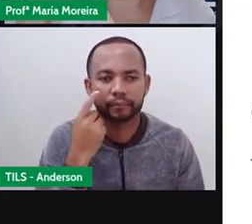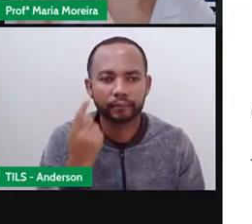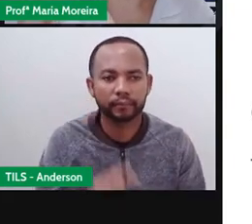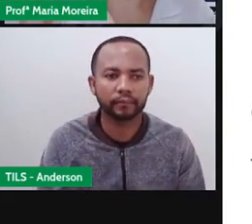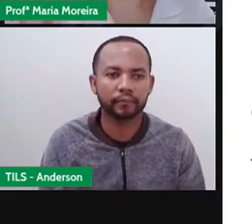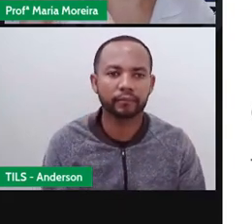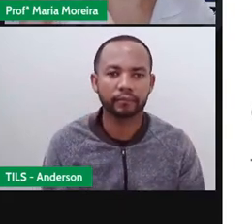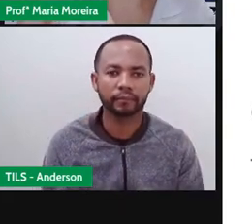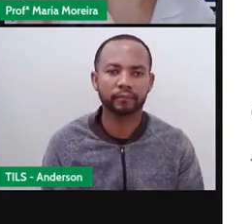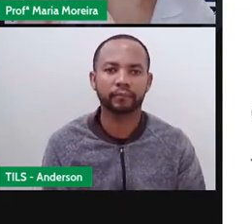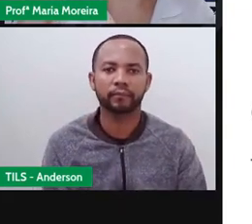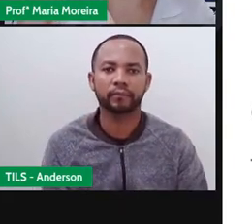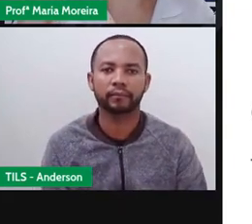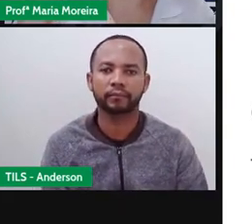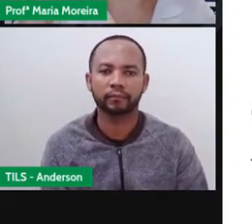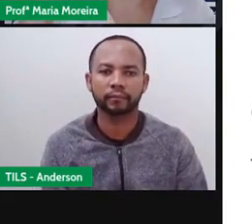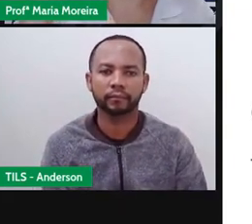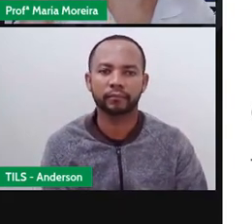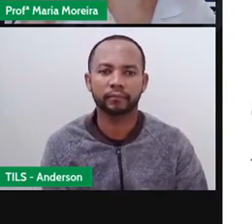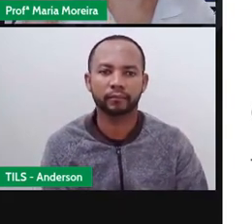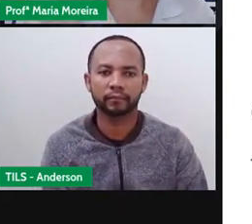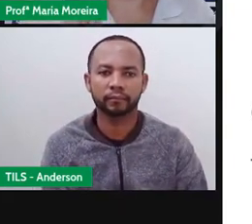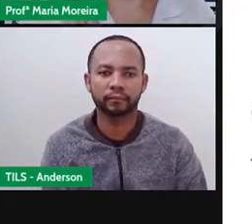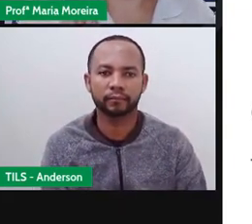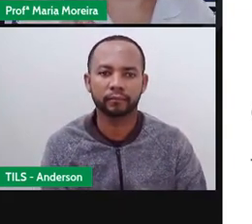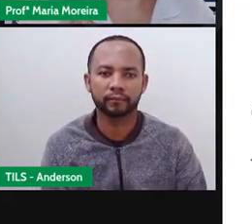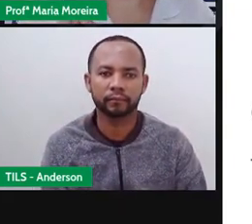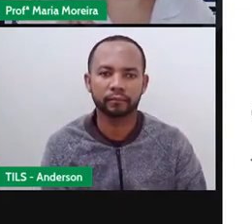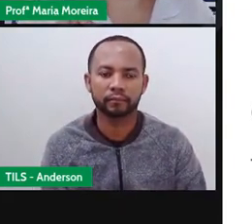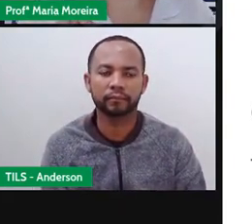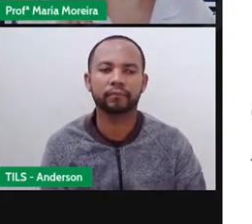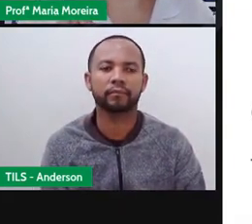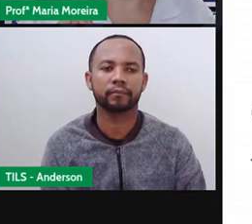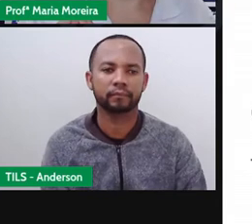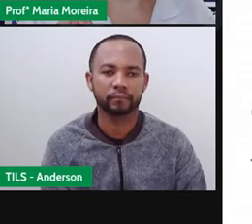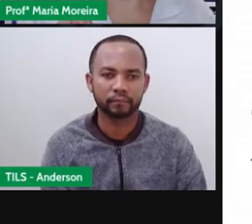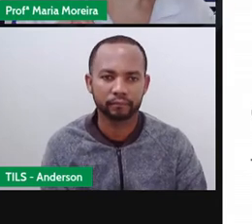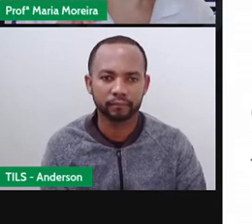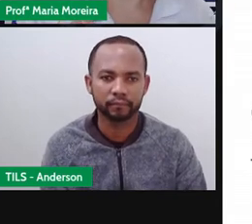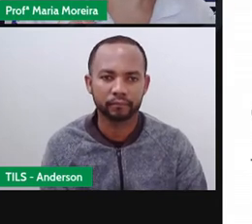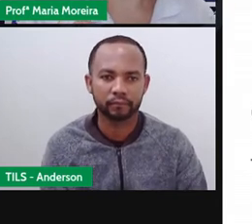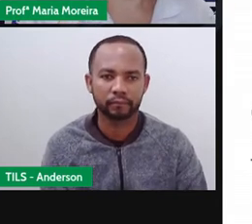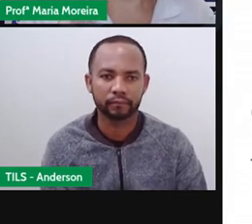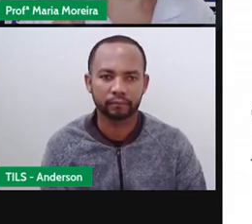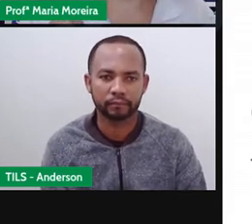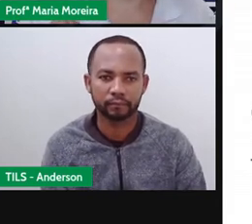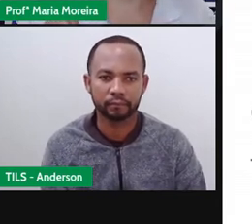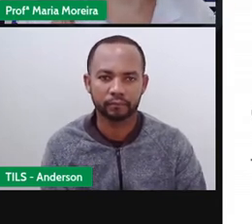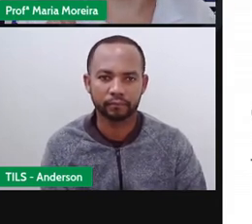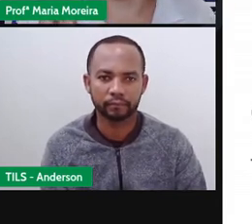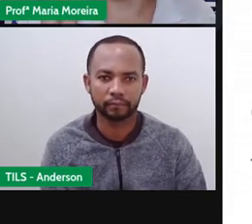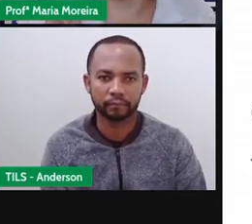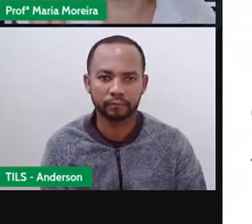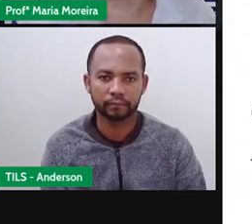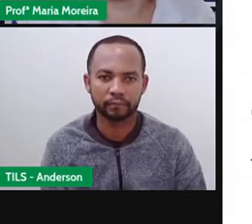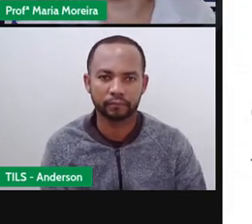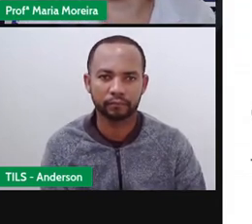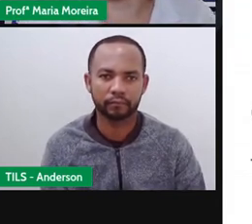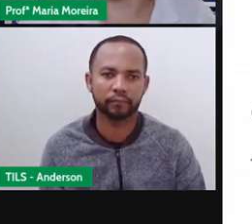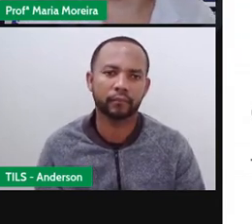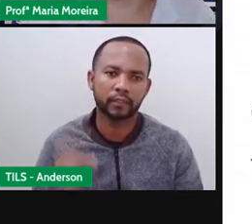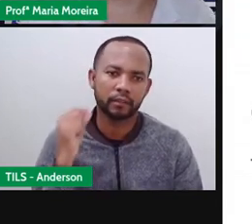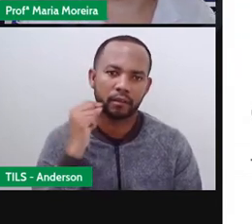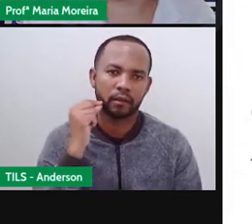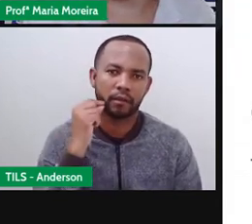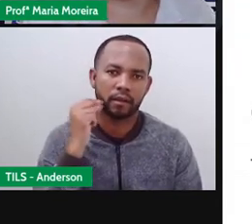ratinho e o quê? O leão. Não é isso, Anderson? Pronto. Onde estava